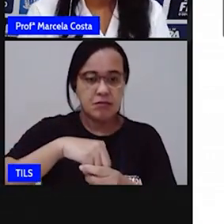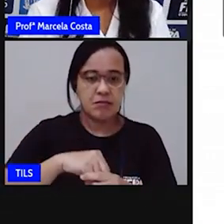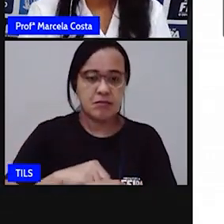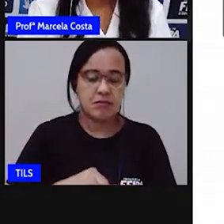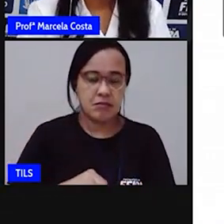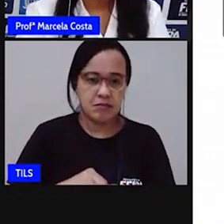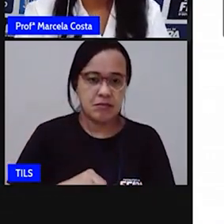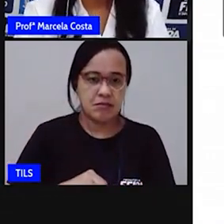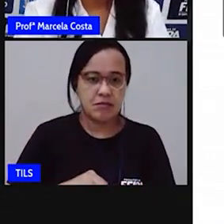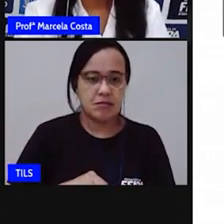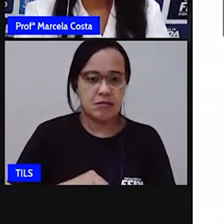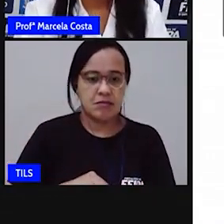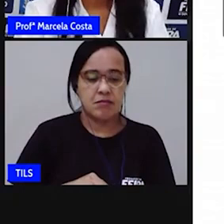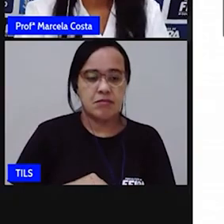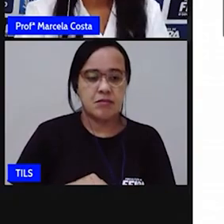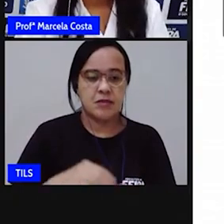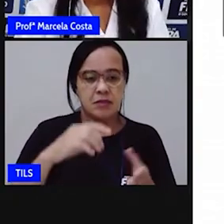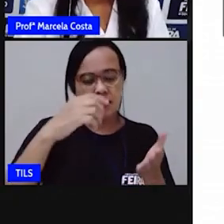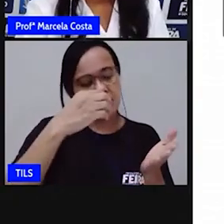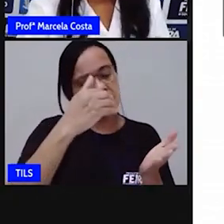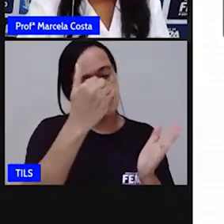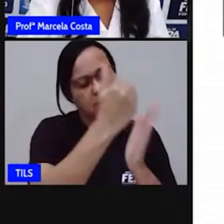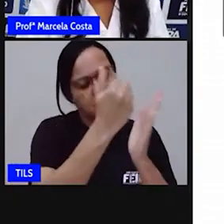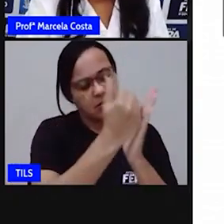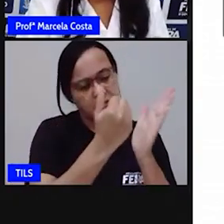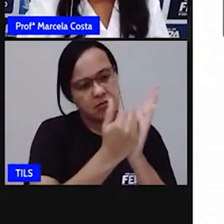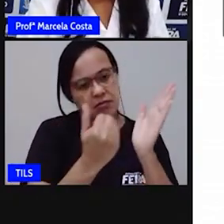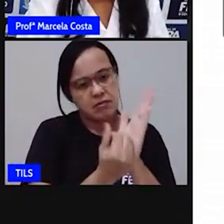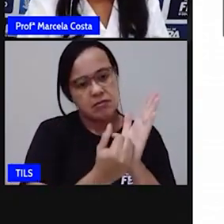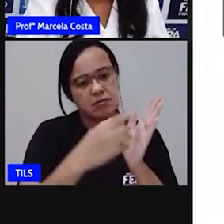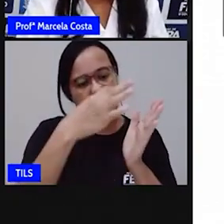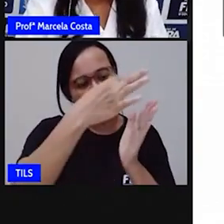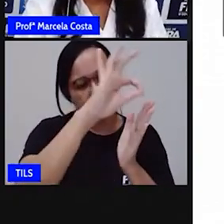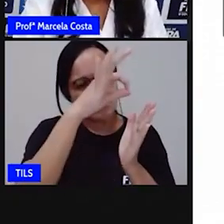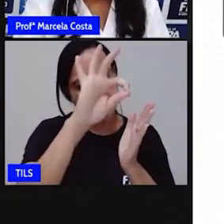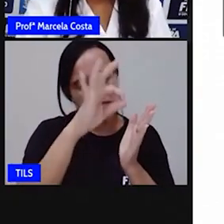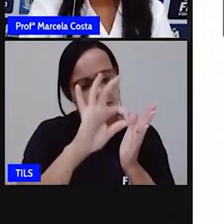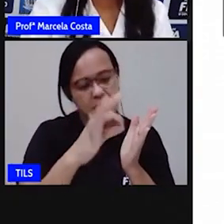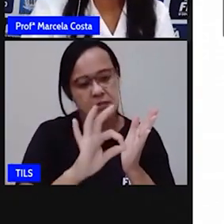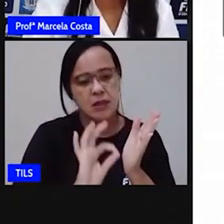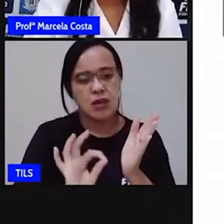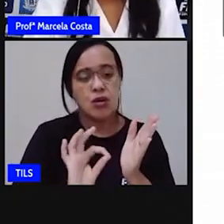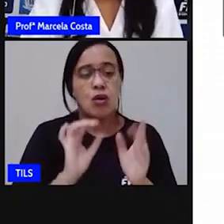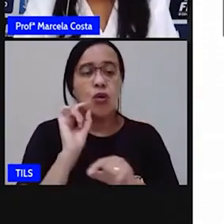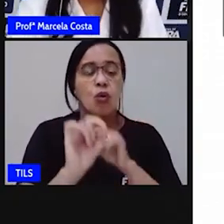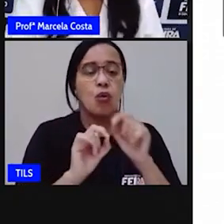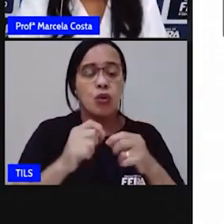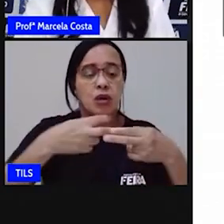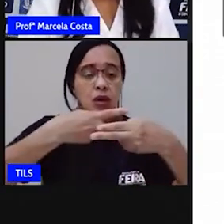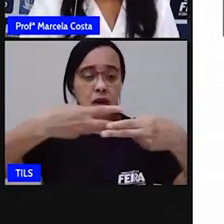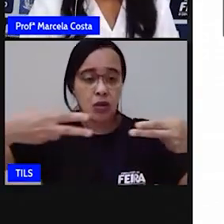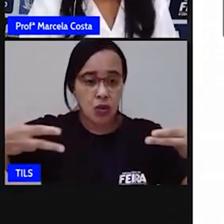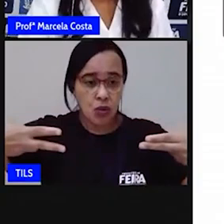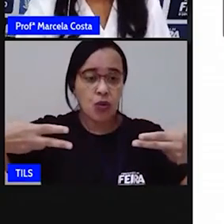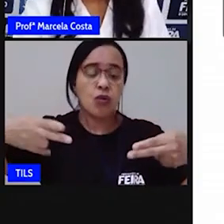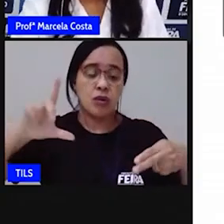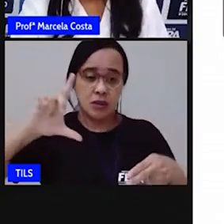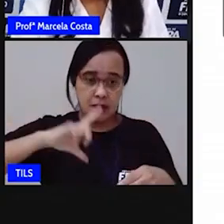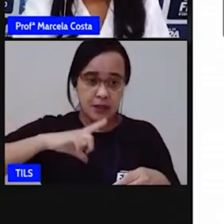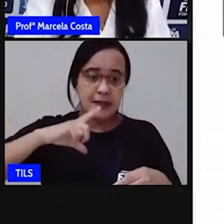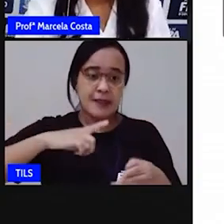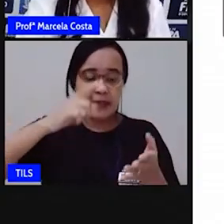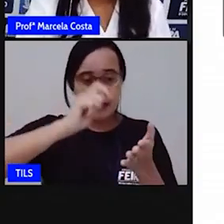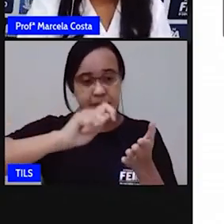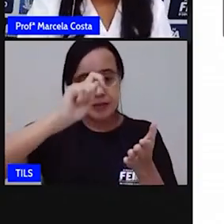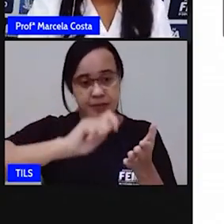Listas são compostas por itens, né? E são escritos